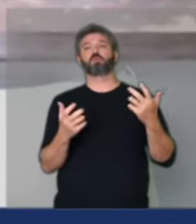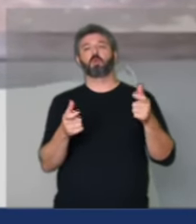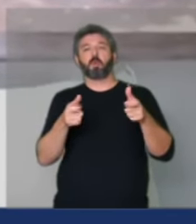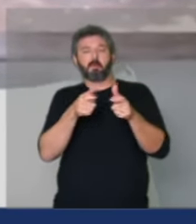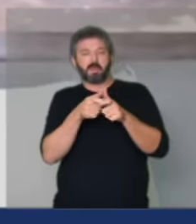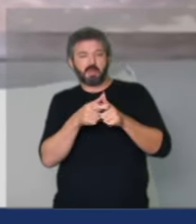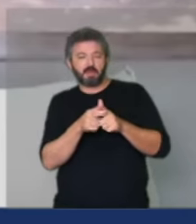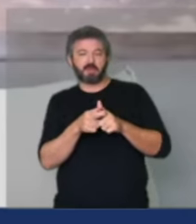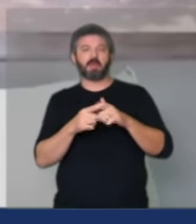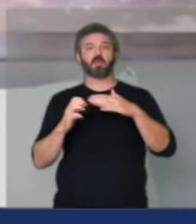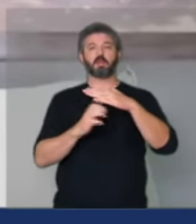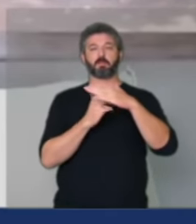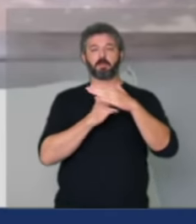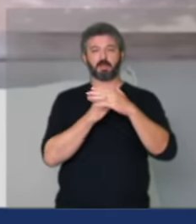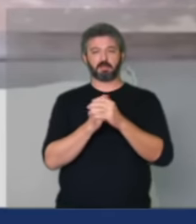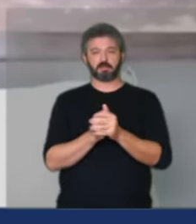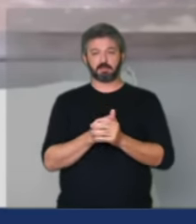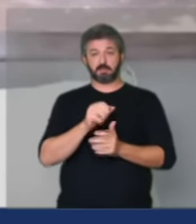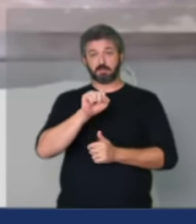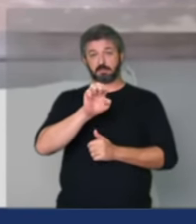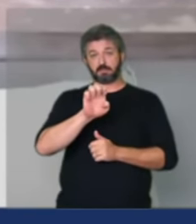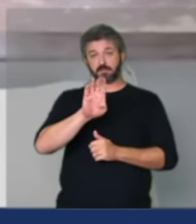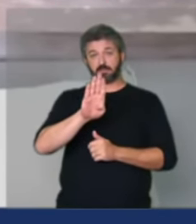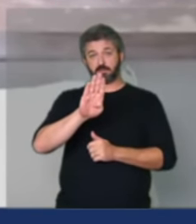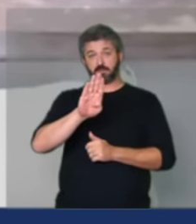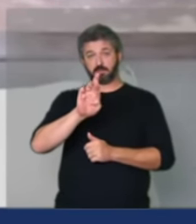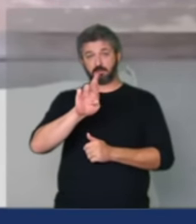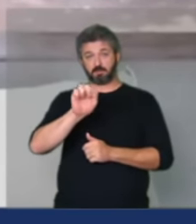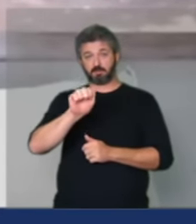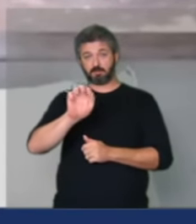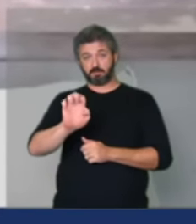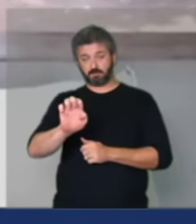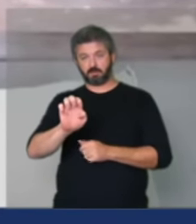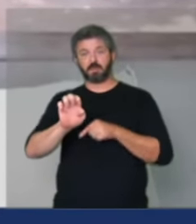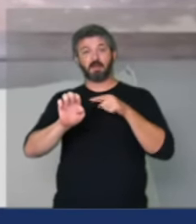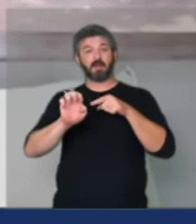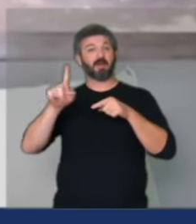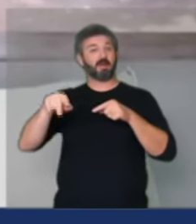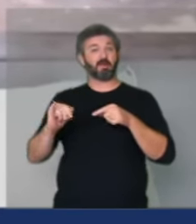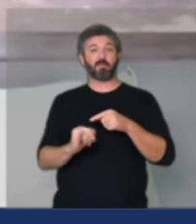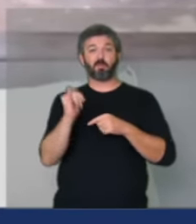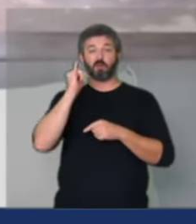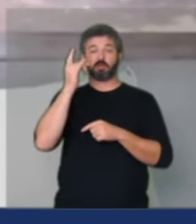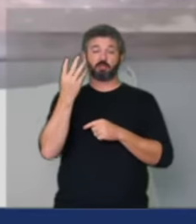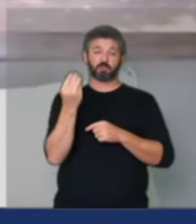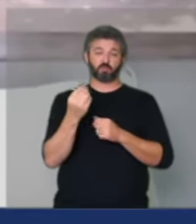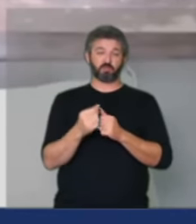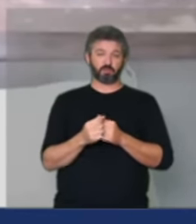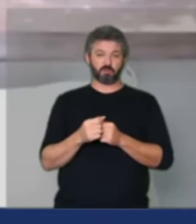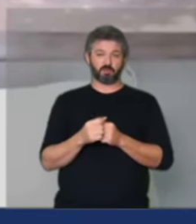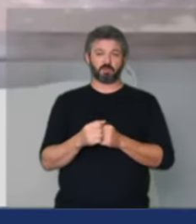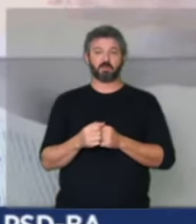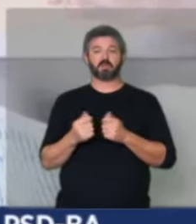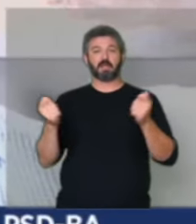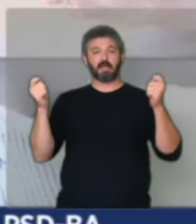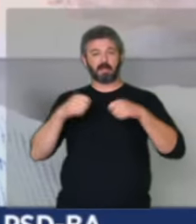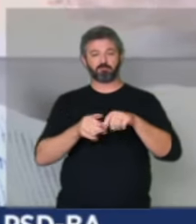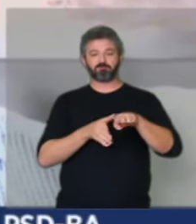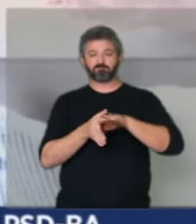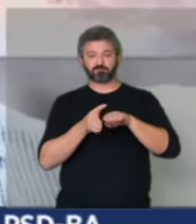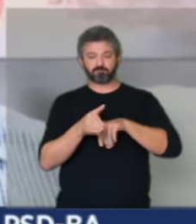micro empreendedores o SEBRAE essa importante instituição que leva capacidade e apoio